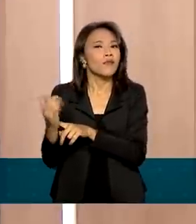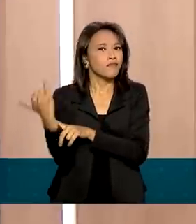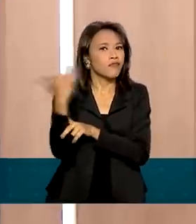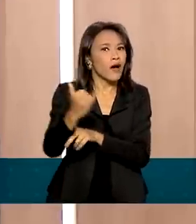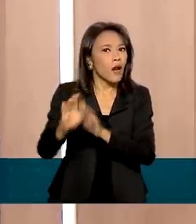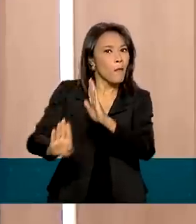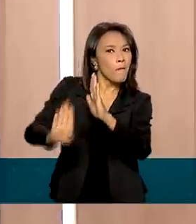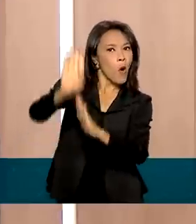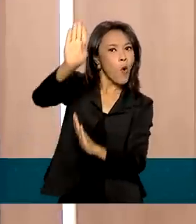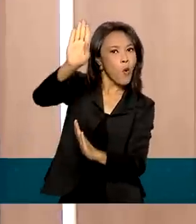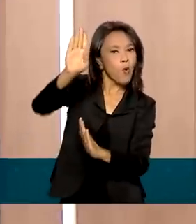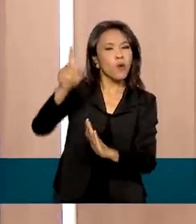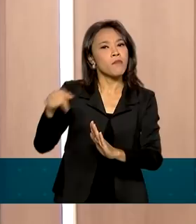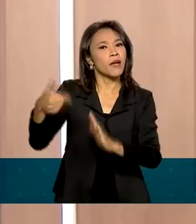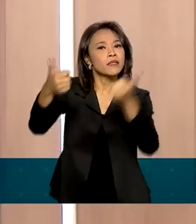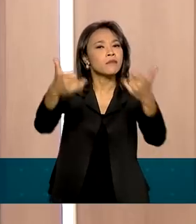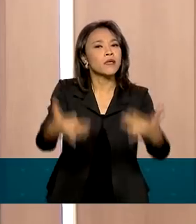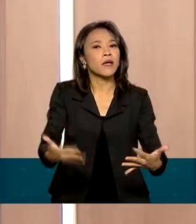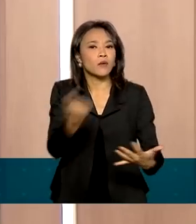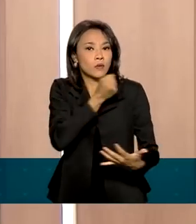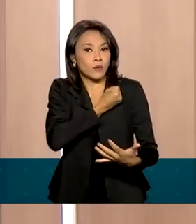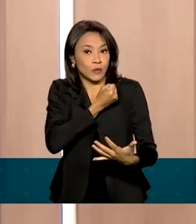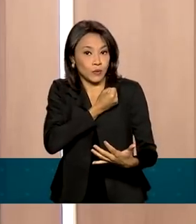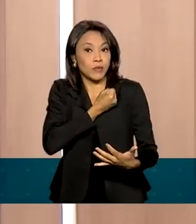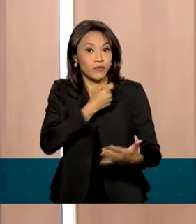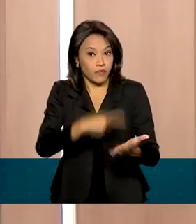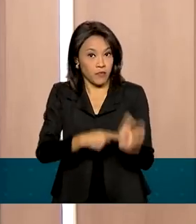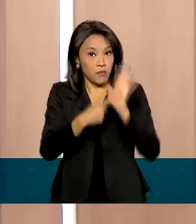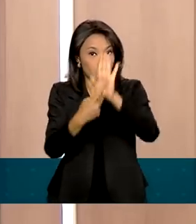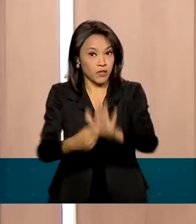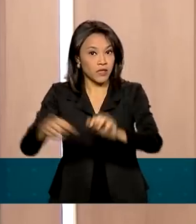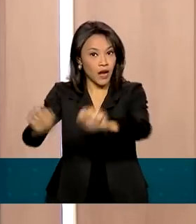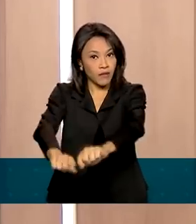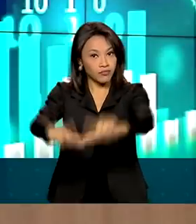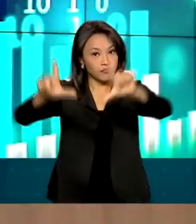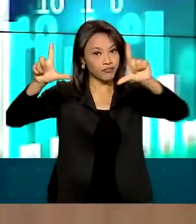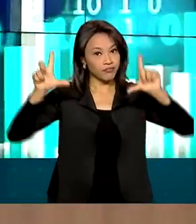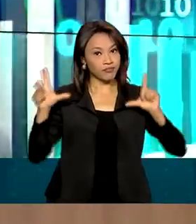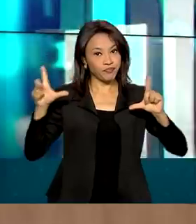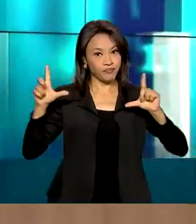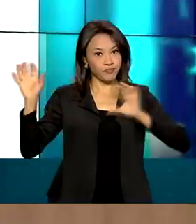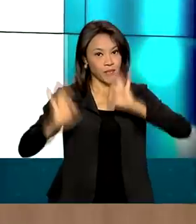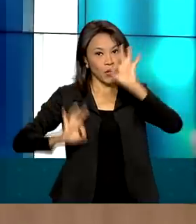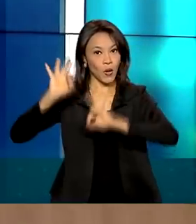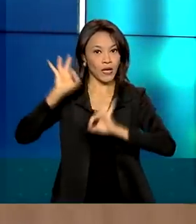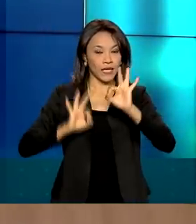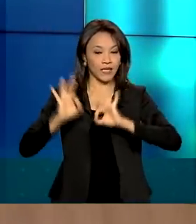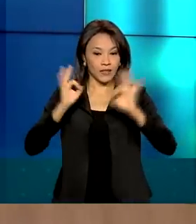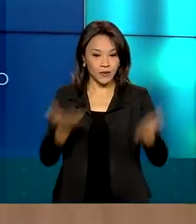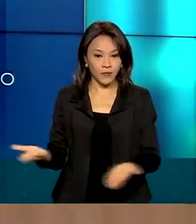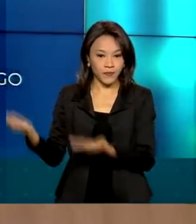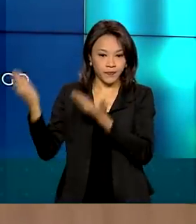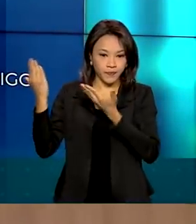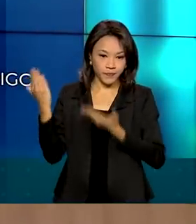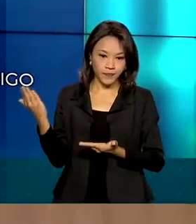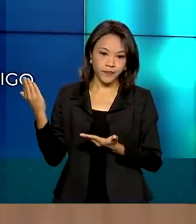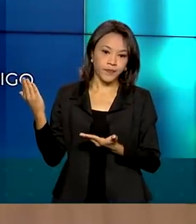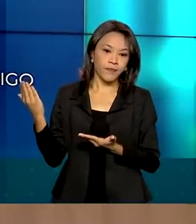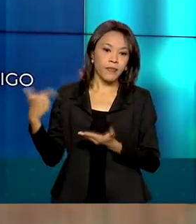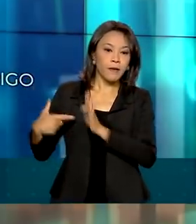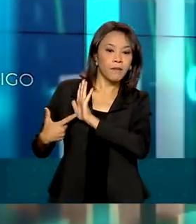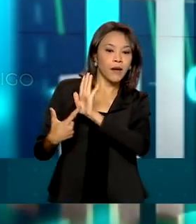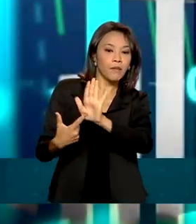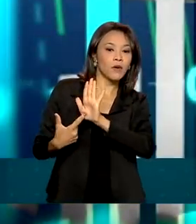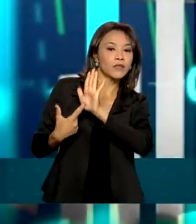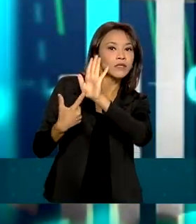recorde. E para tratar desses números, nós então trouxemos uma arte elaborada pela nossa equipe de produção. Apenas para dar